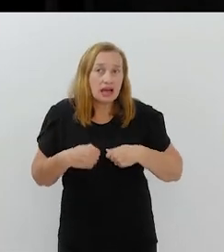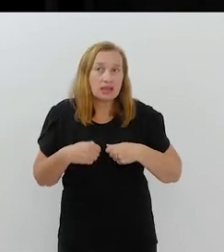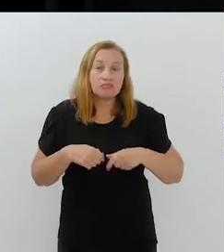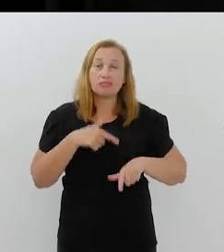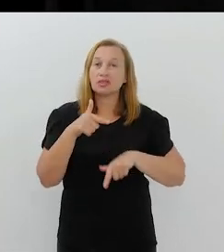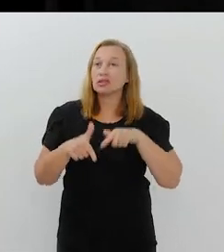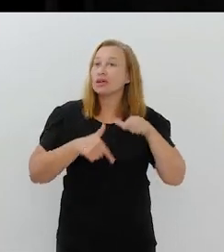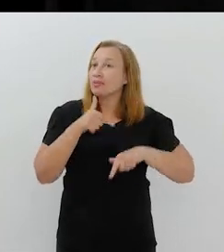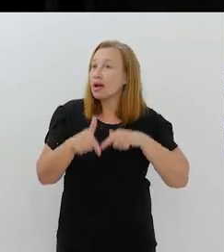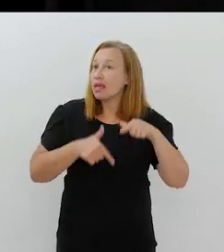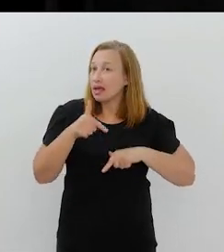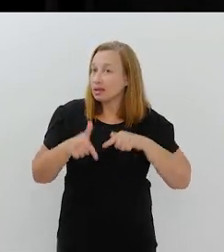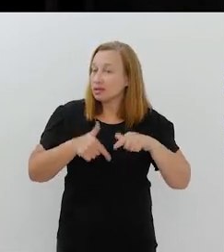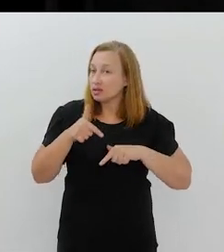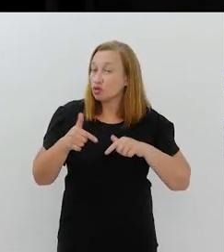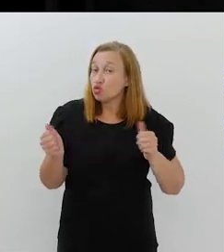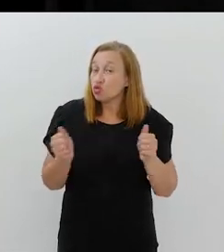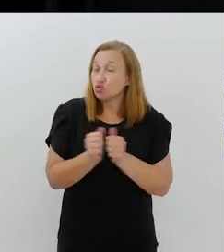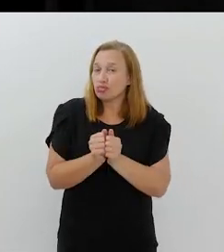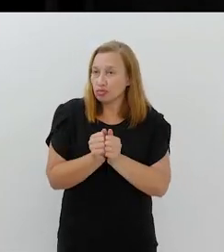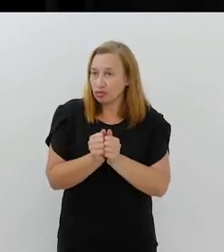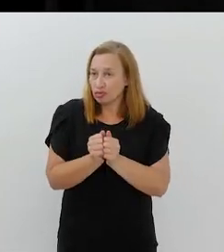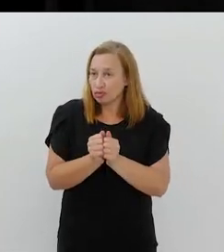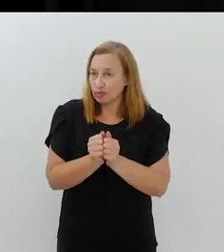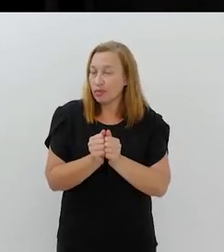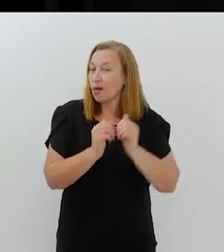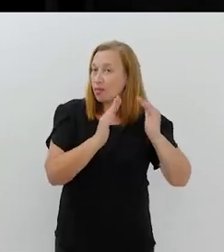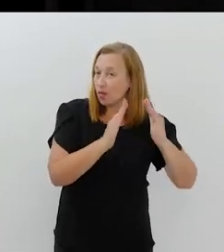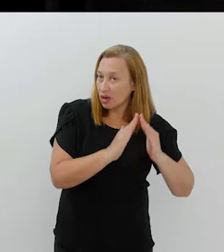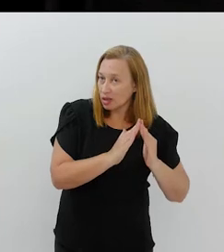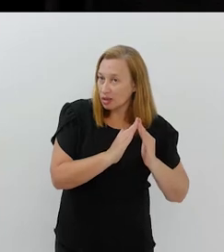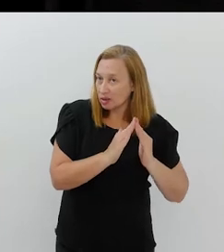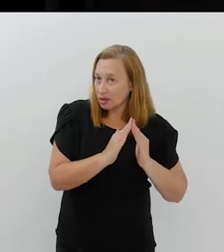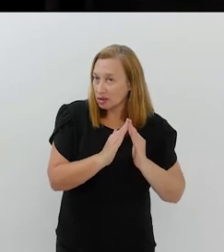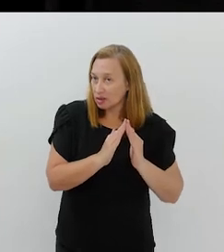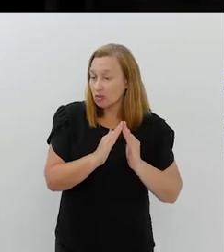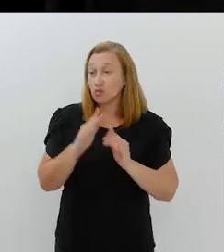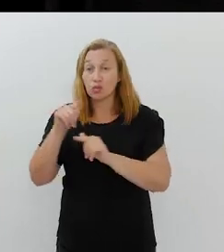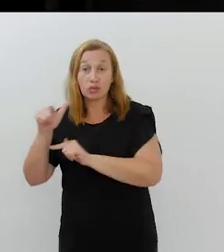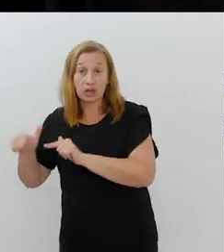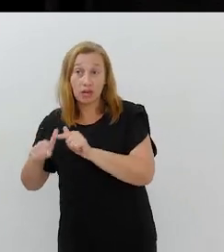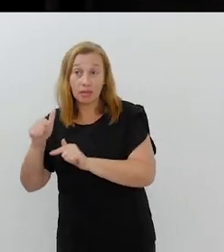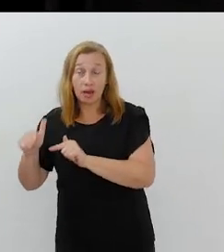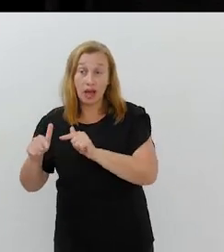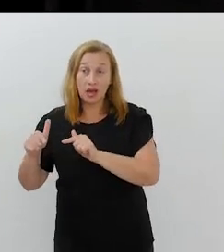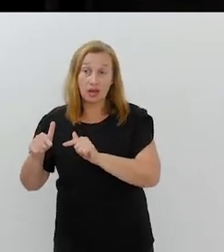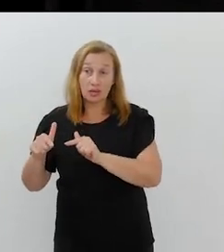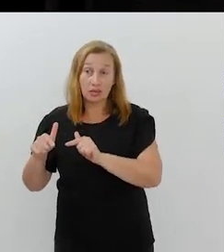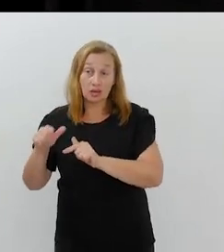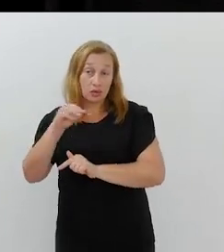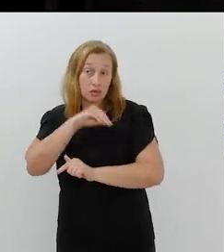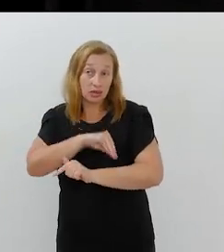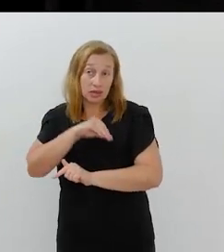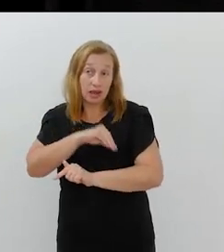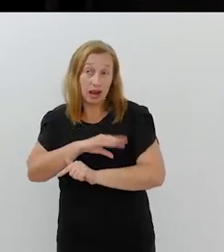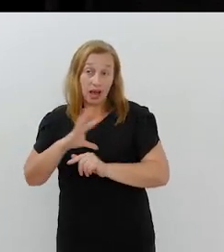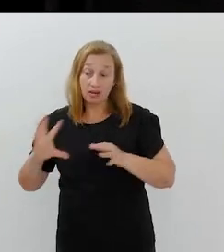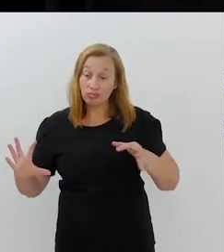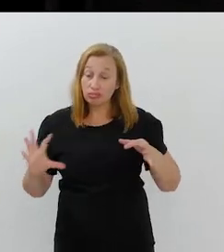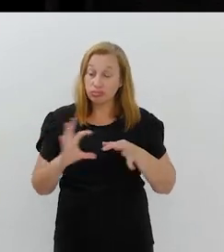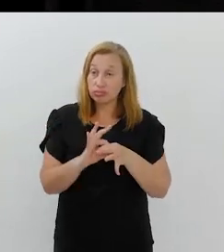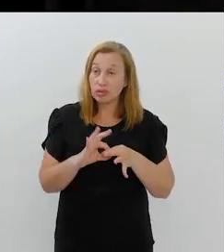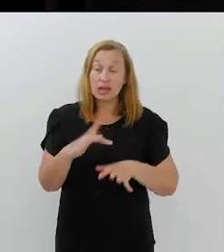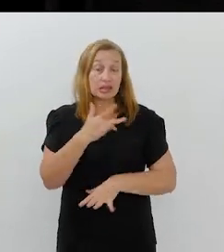São necessidades que têm que ser trabalhadas junto à moradia, o emprego e renda,